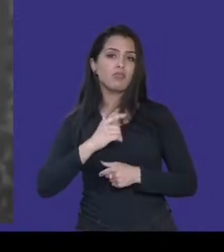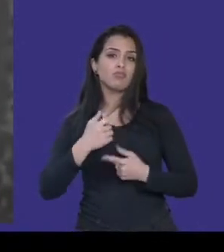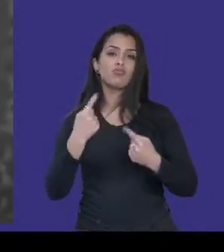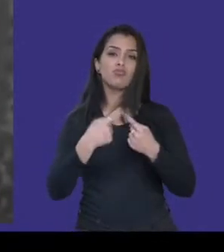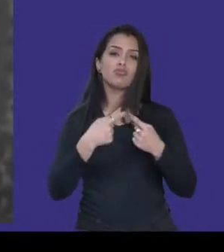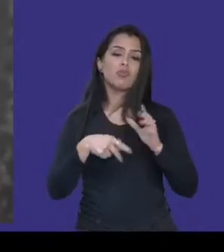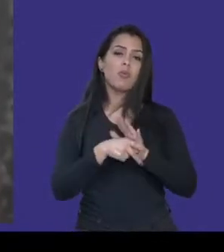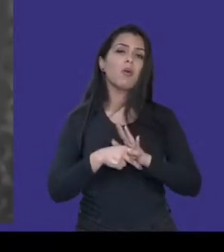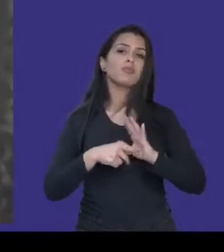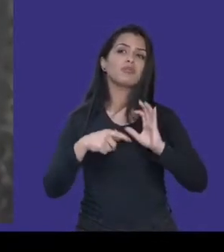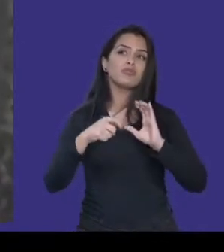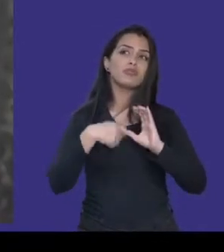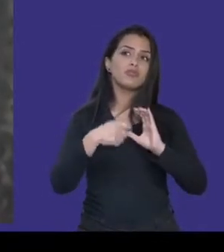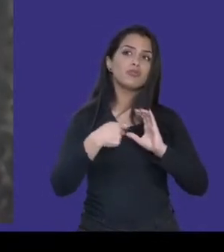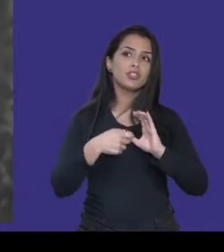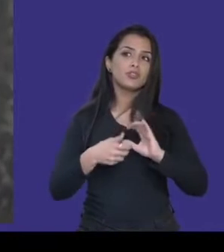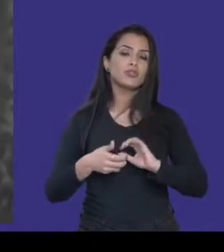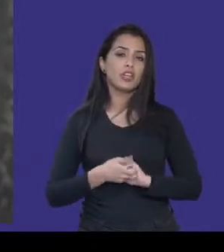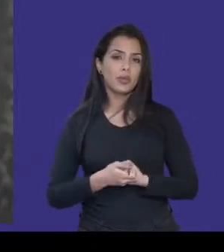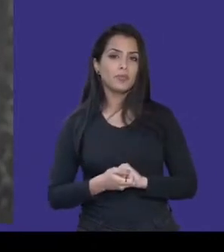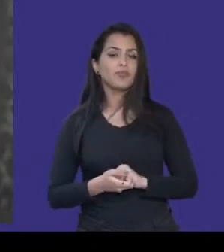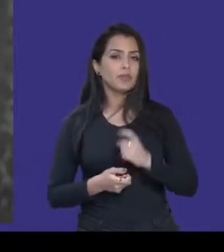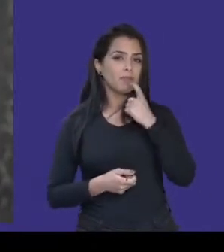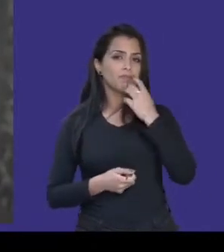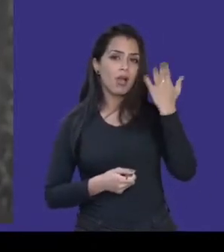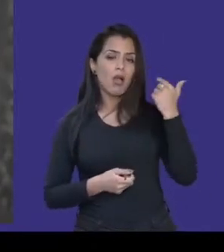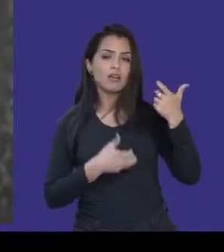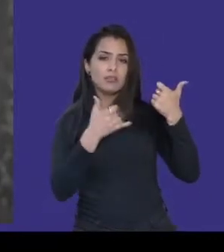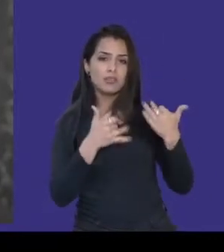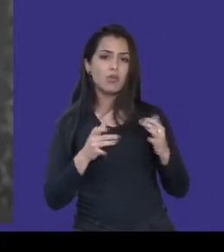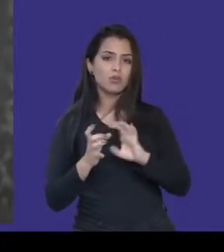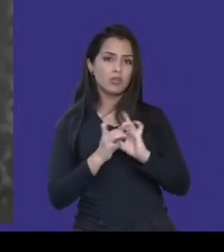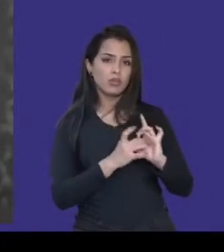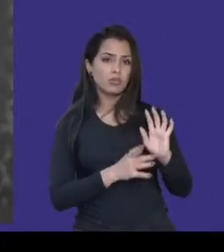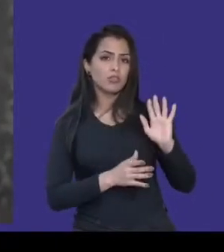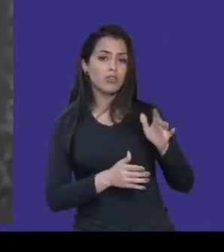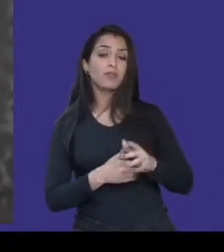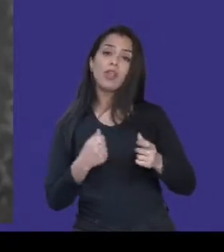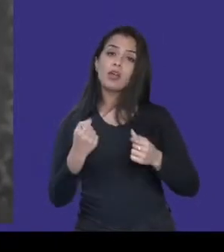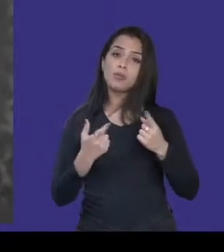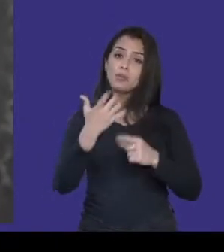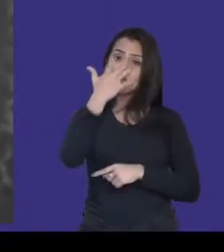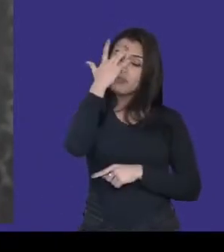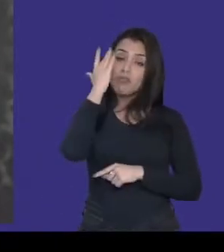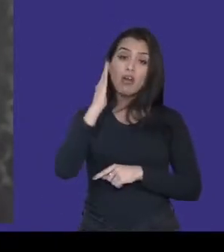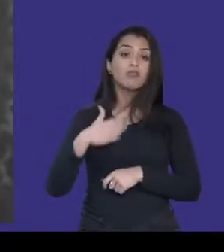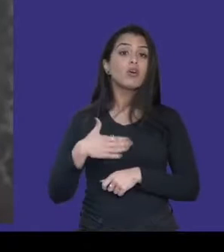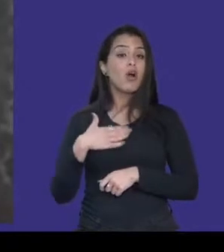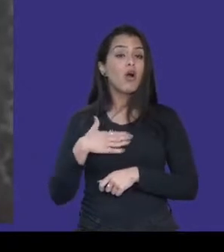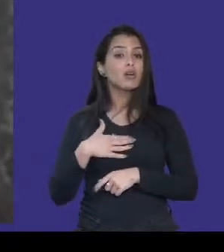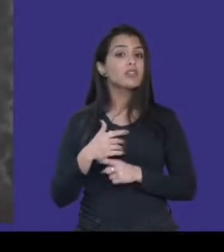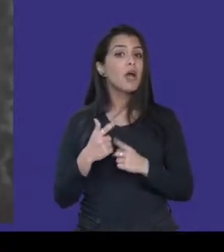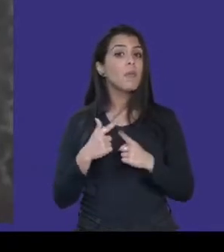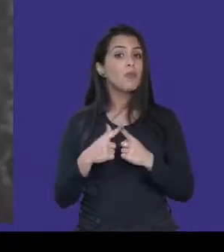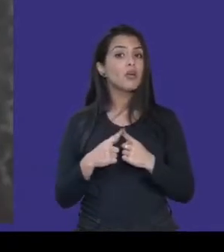Abud já comentou, né? Já contextualizou também. E algumas pessoas gostam. Elas podem seguir melhor o conteúdo quando elas também